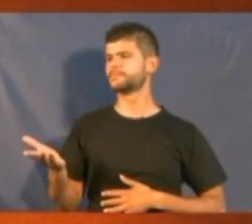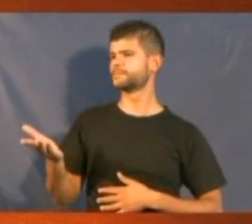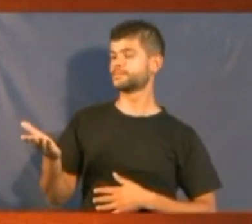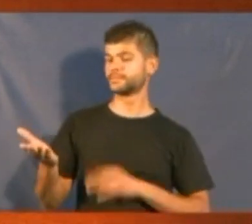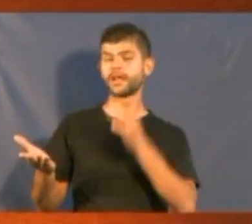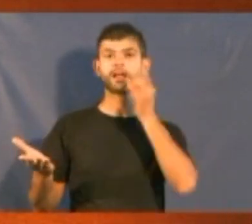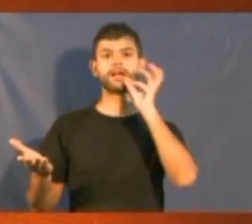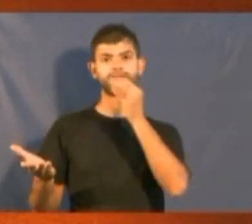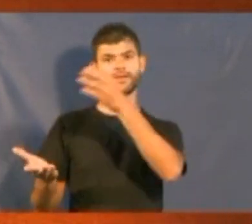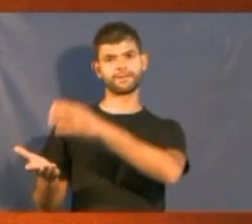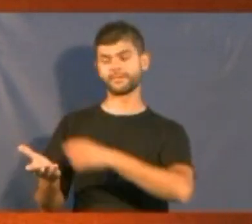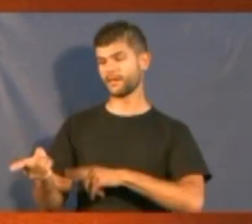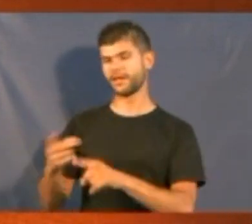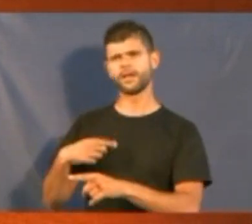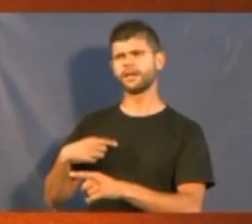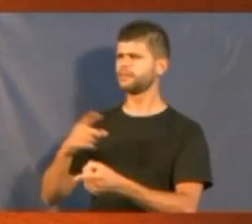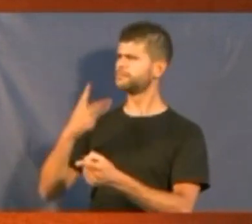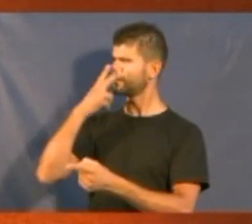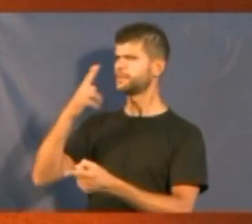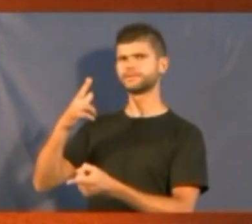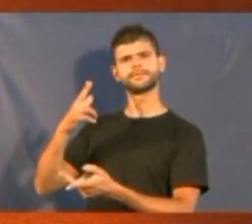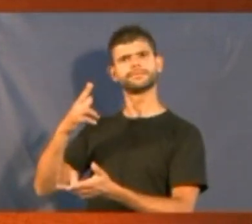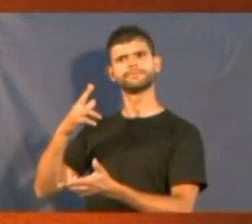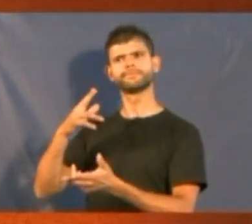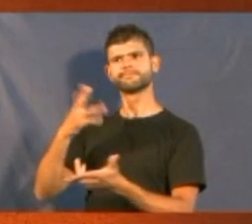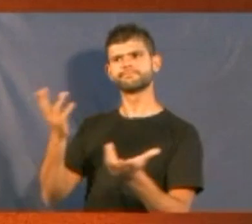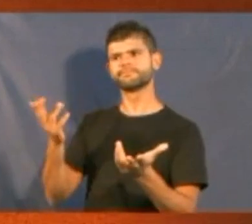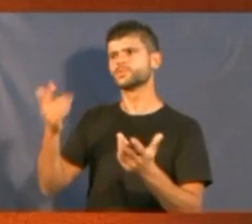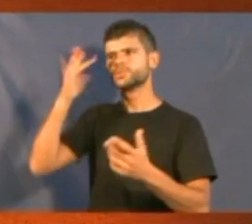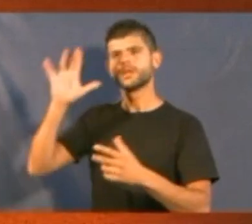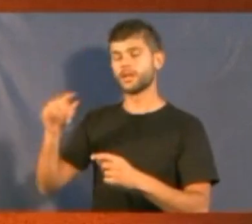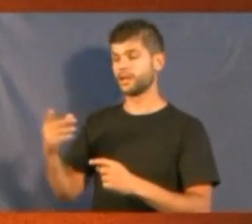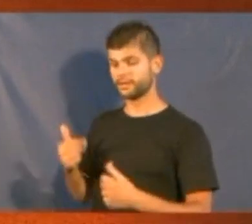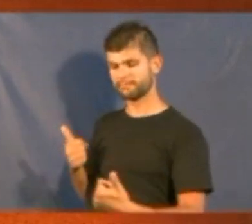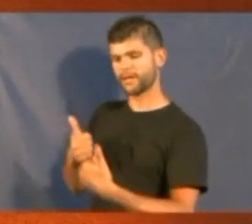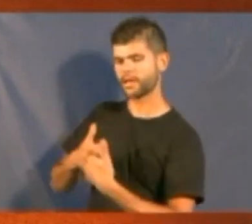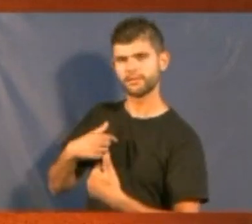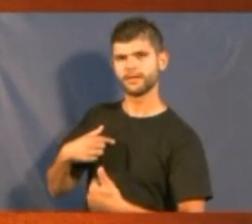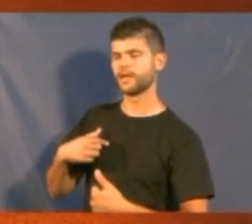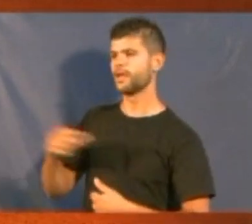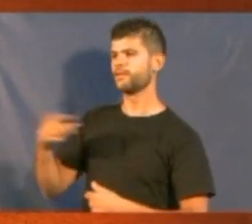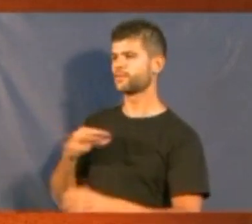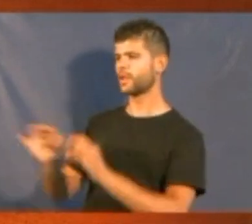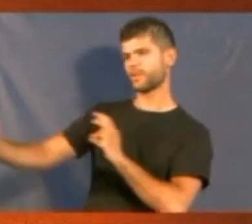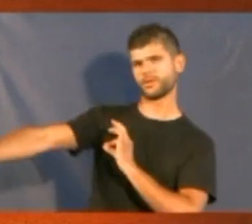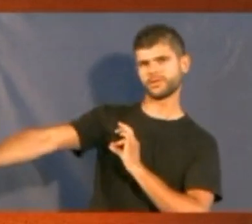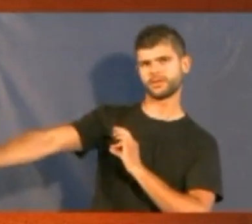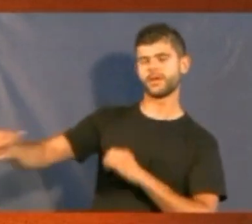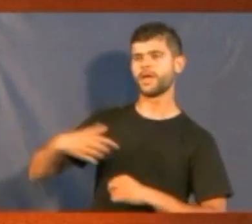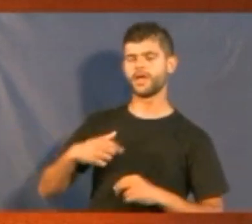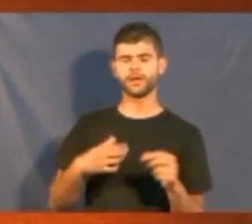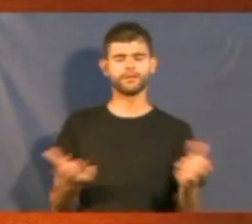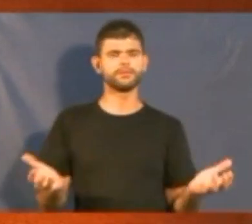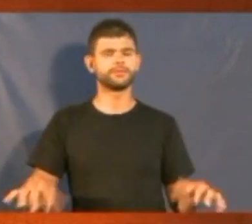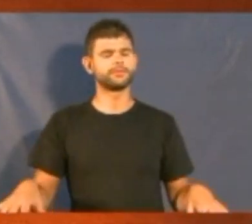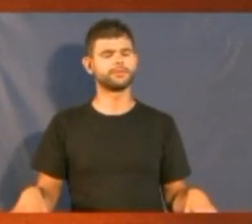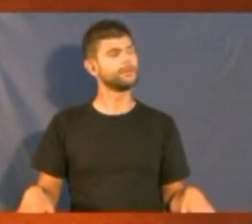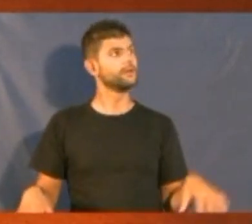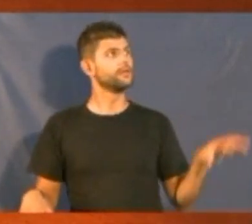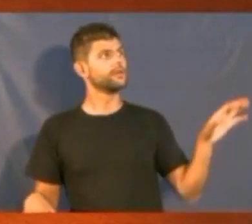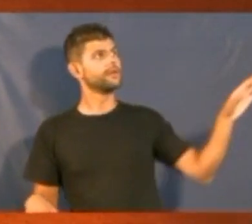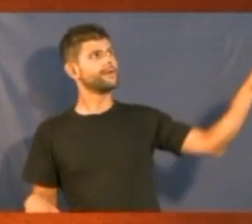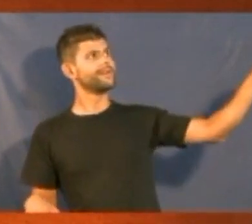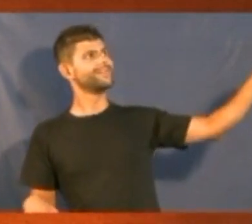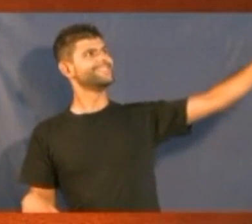ao invés de se aproximar, ficou uma certa distância. Eu distendia o braço, mas não alcançava. E ele